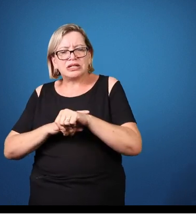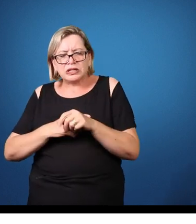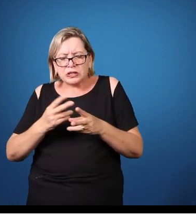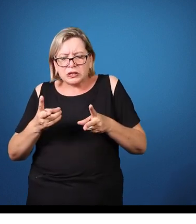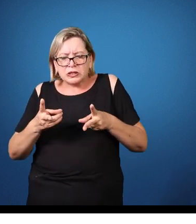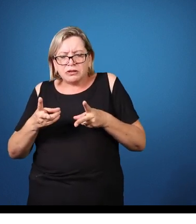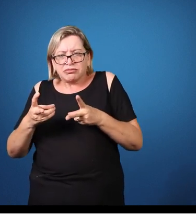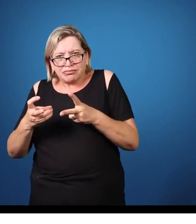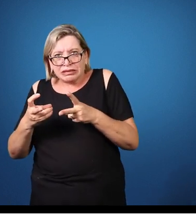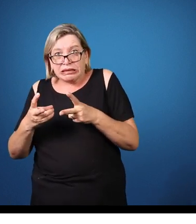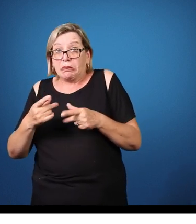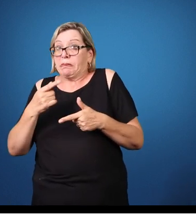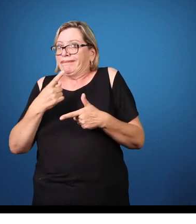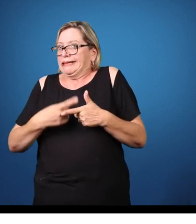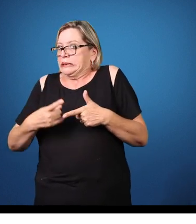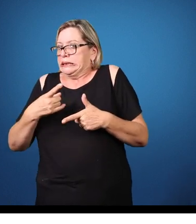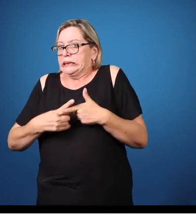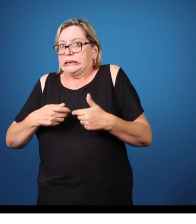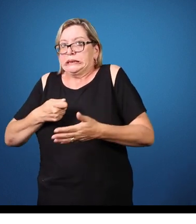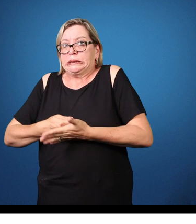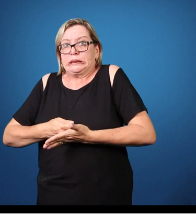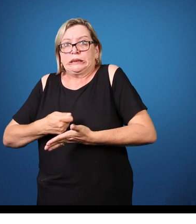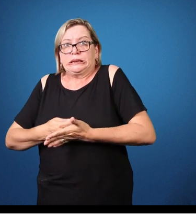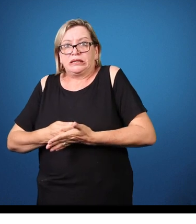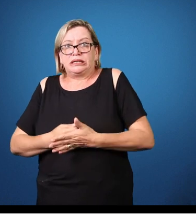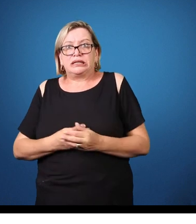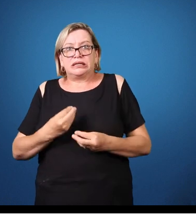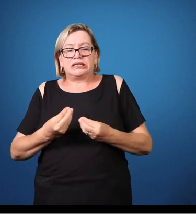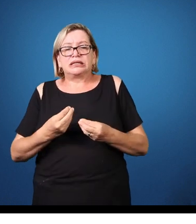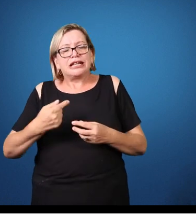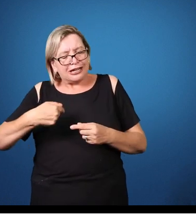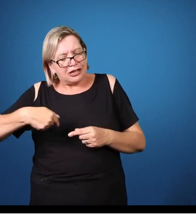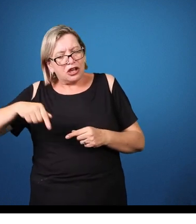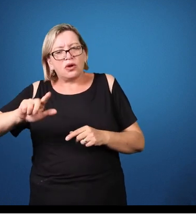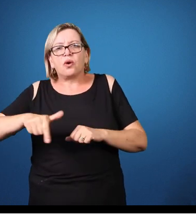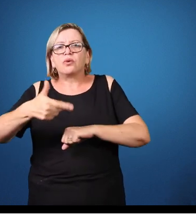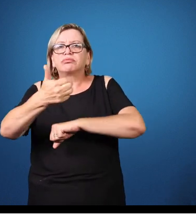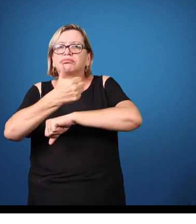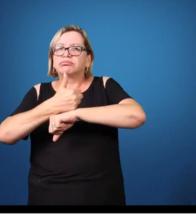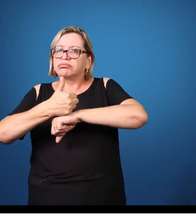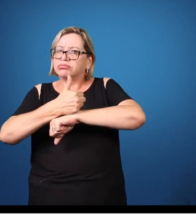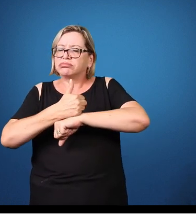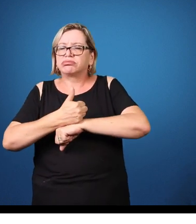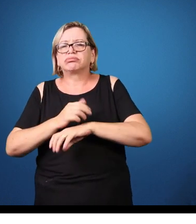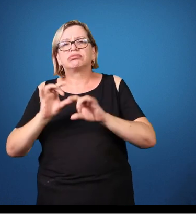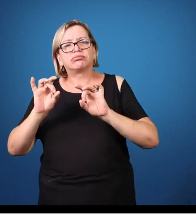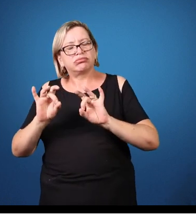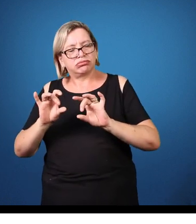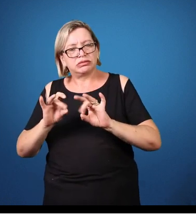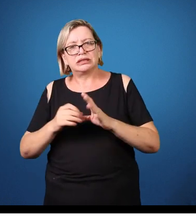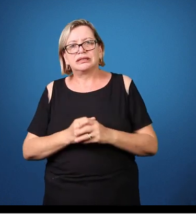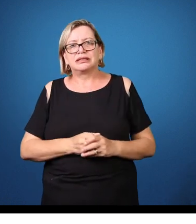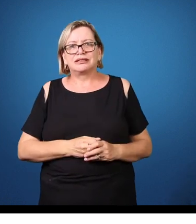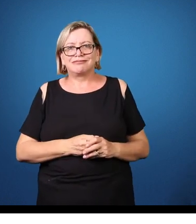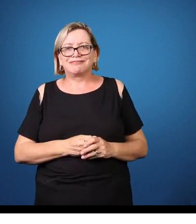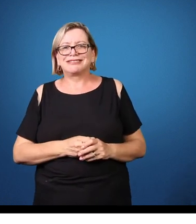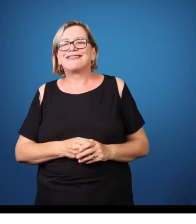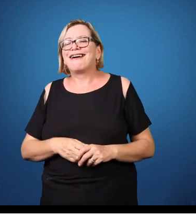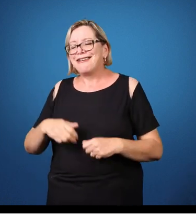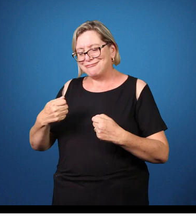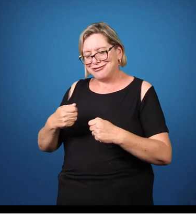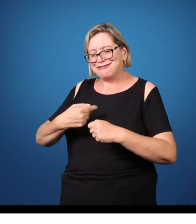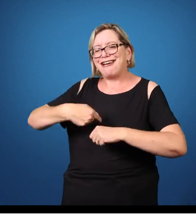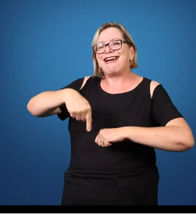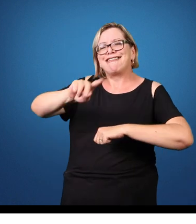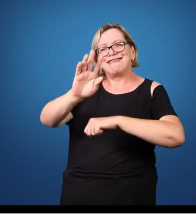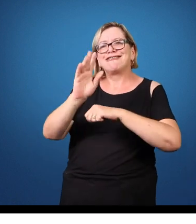ajuda. Essa é uma moral da história, no fim. Moral da história é procurar ajuda. Vamos conversar, né? Eu acho que a área da